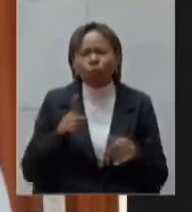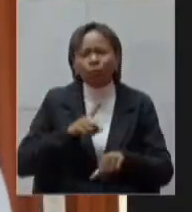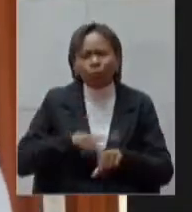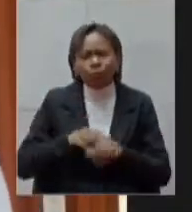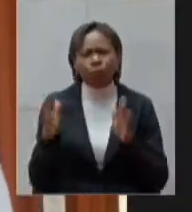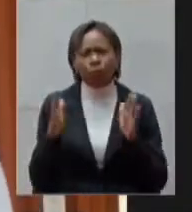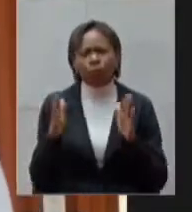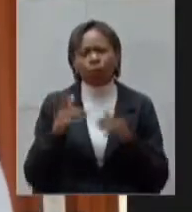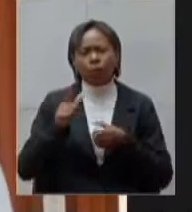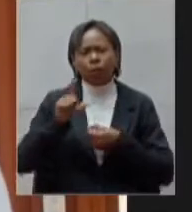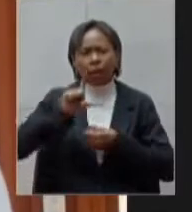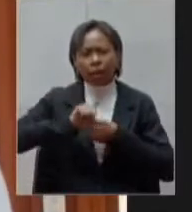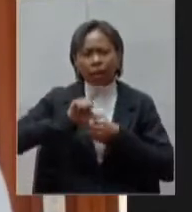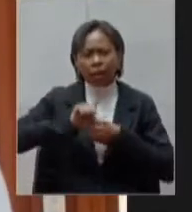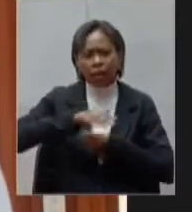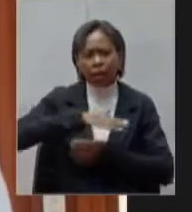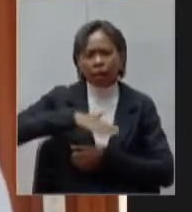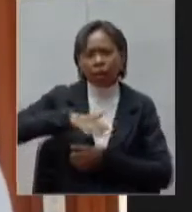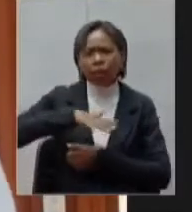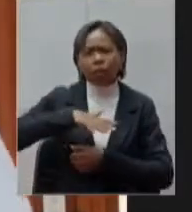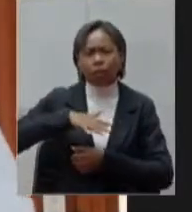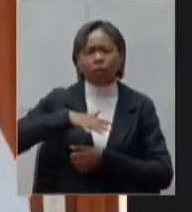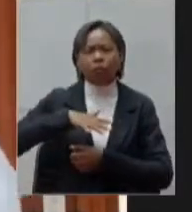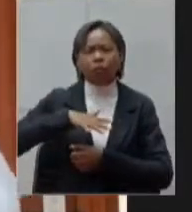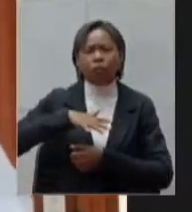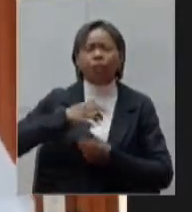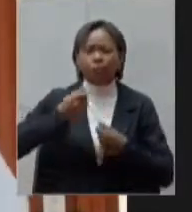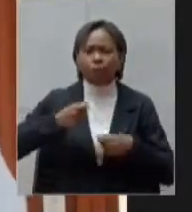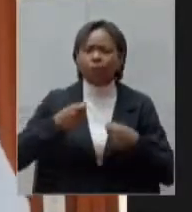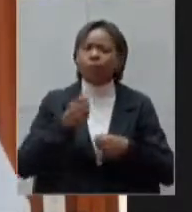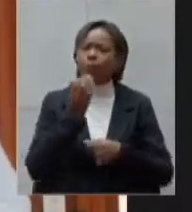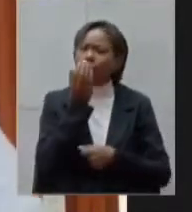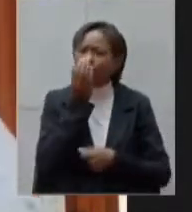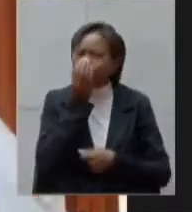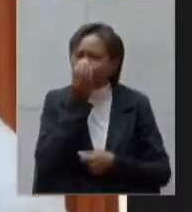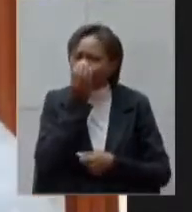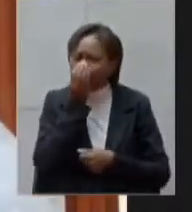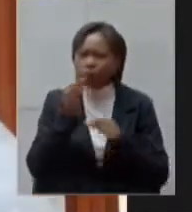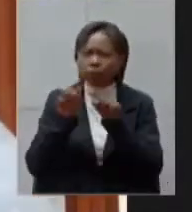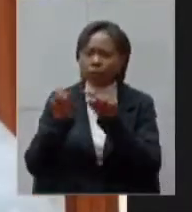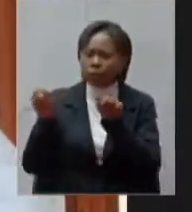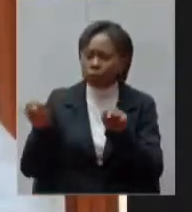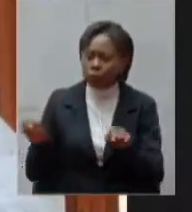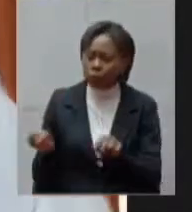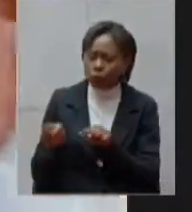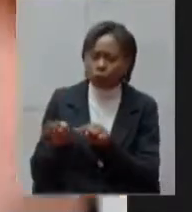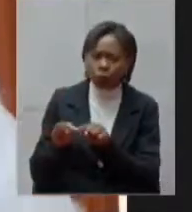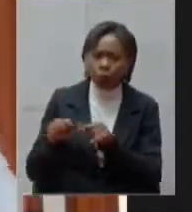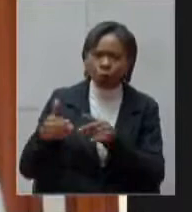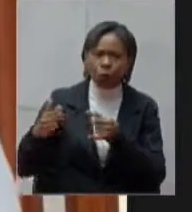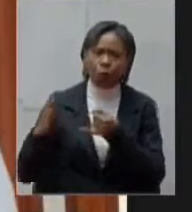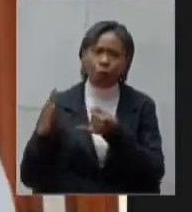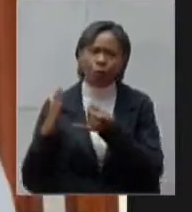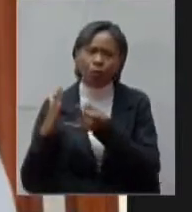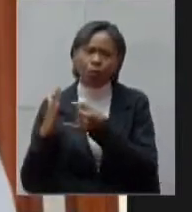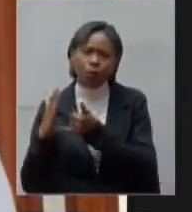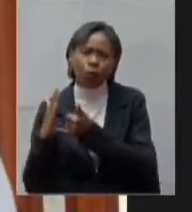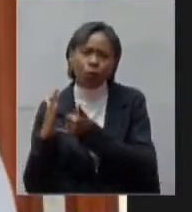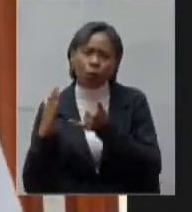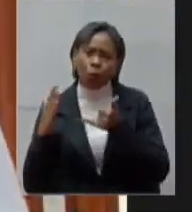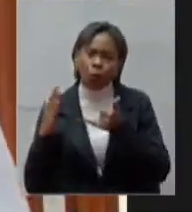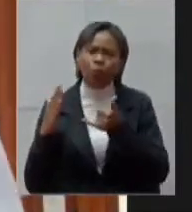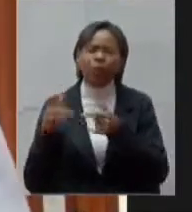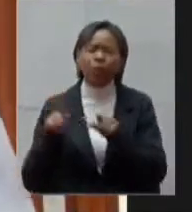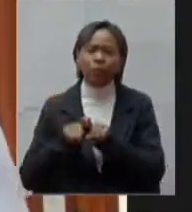de Minas precisa de respiradores e monitores e eu gostaria que o senhor levasse essa ideia junto com a presidente deputada Rosângela